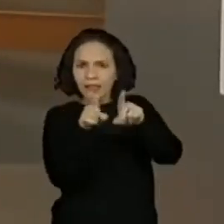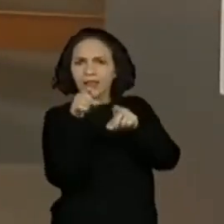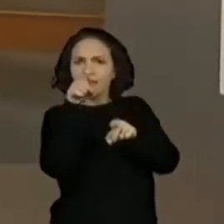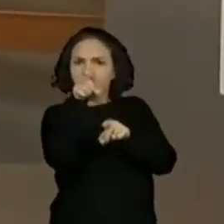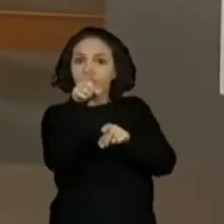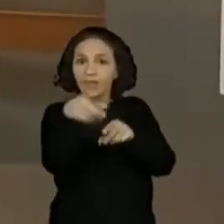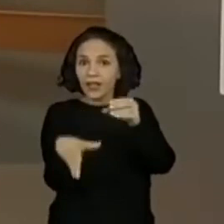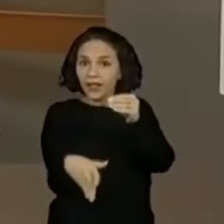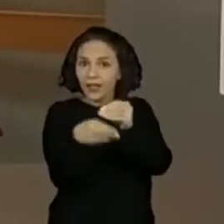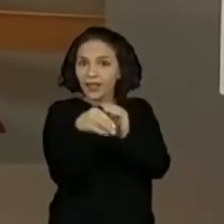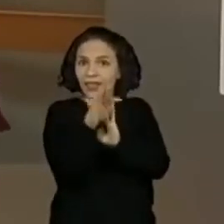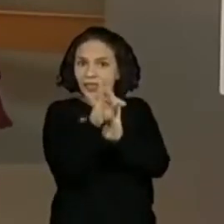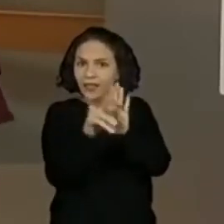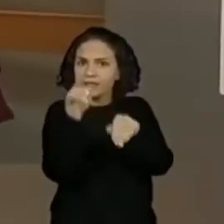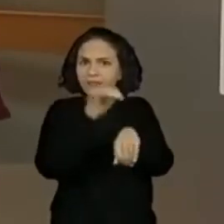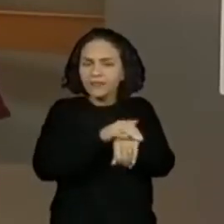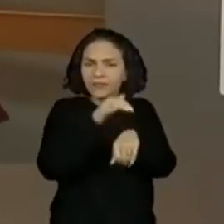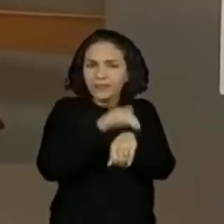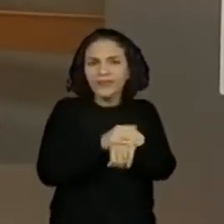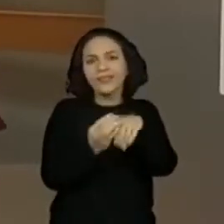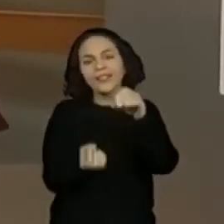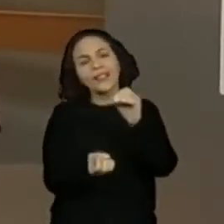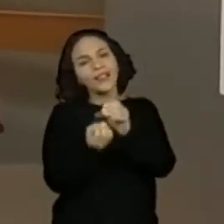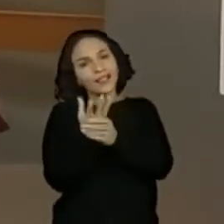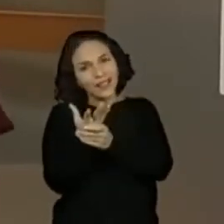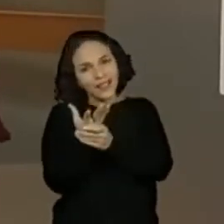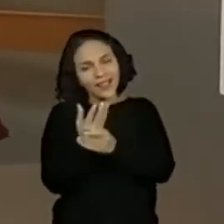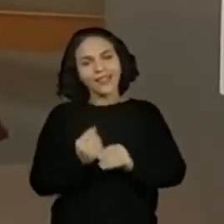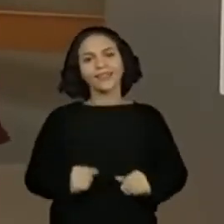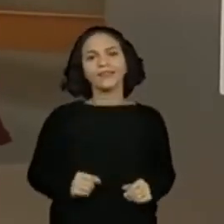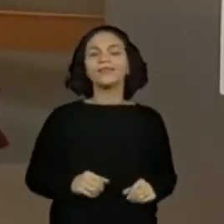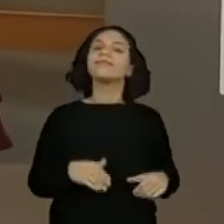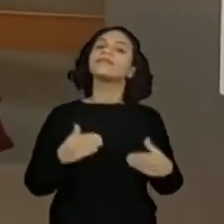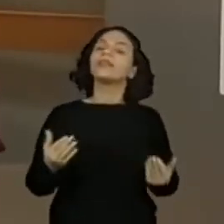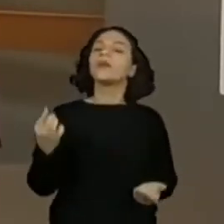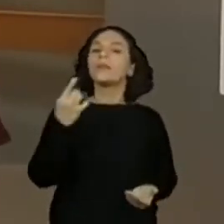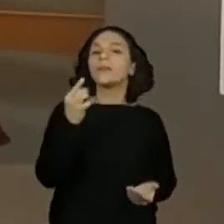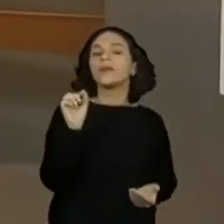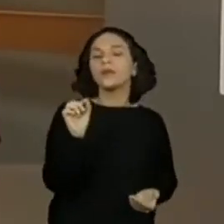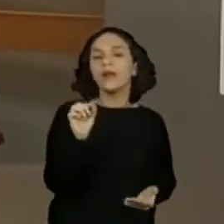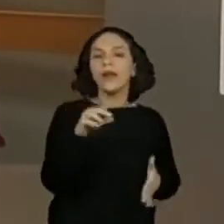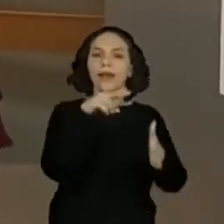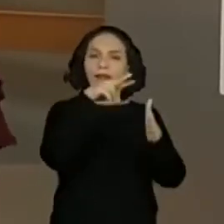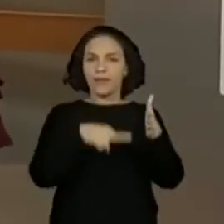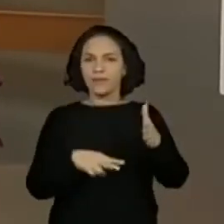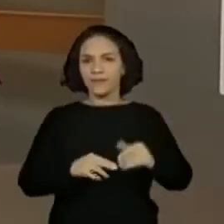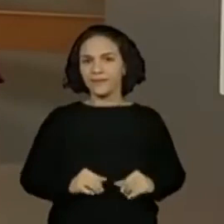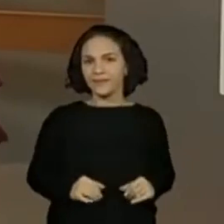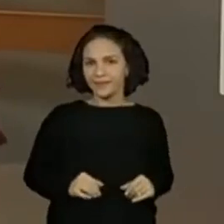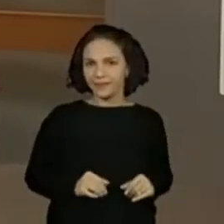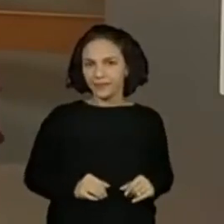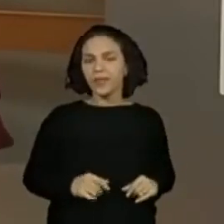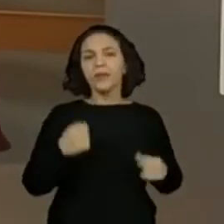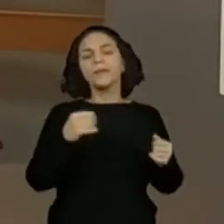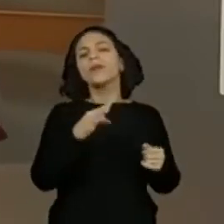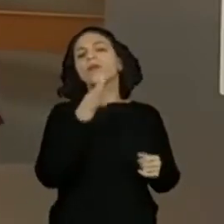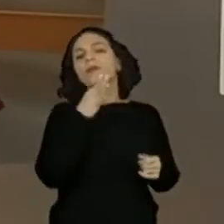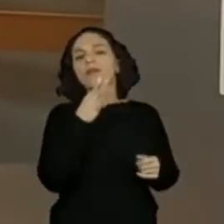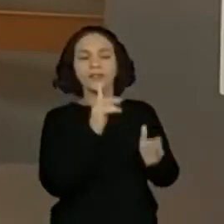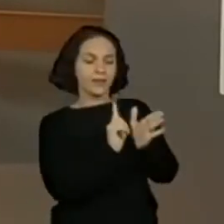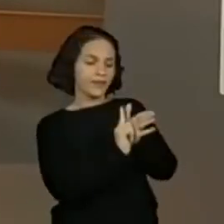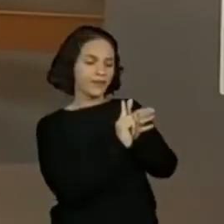texto de autoria, a produzir um final de um conto, primeira coisa, leia. Leia para você saber o gênero,